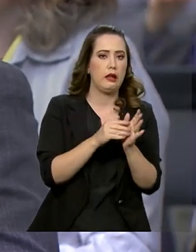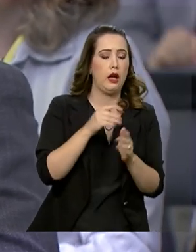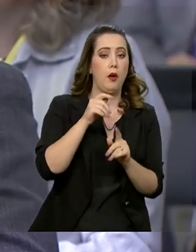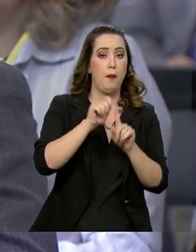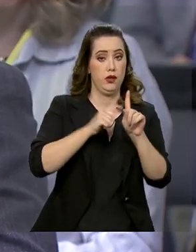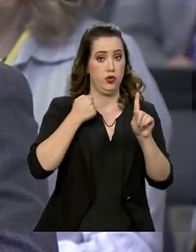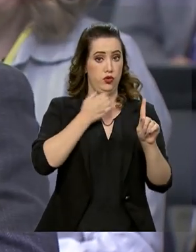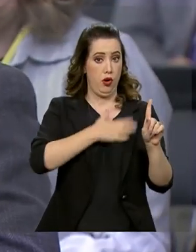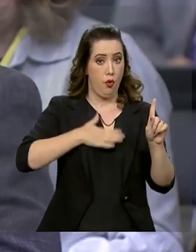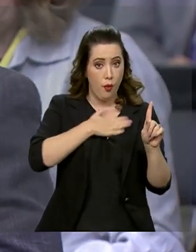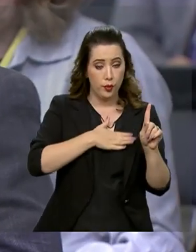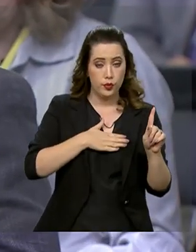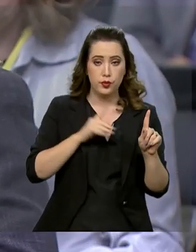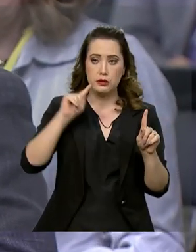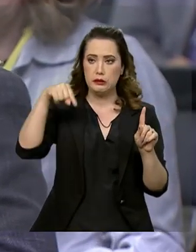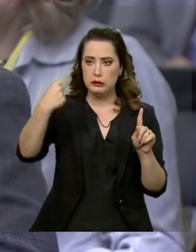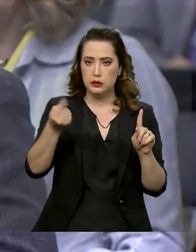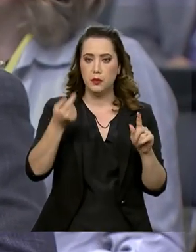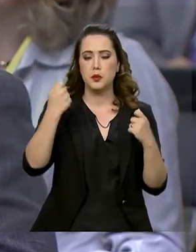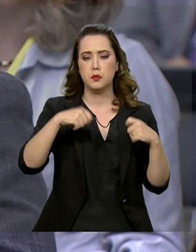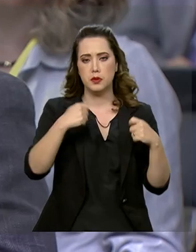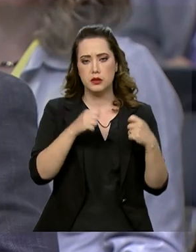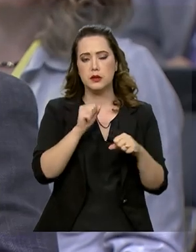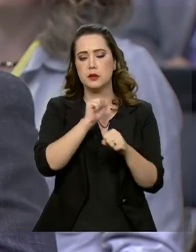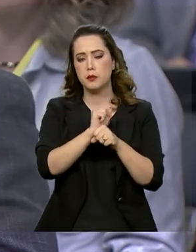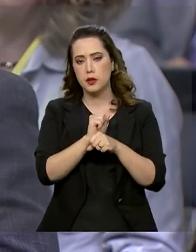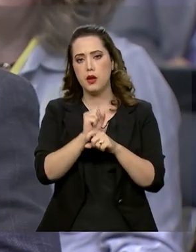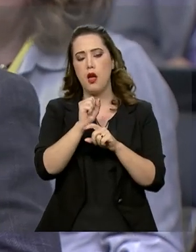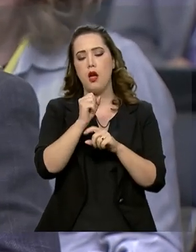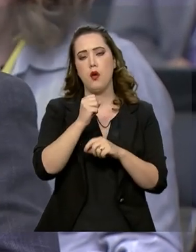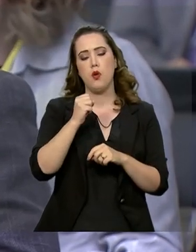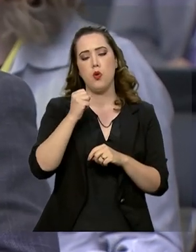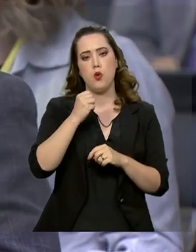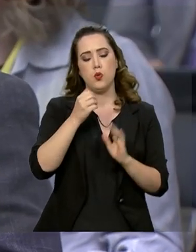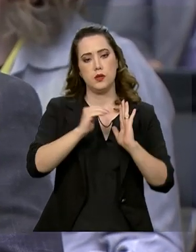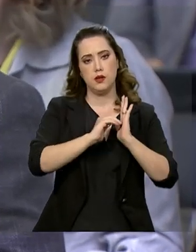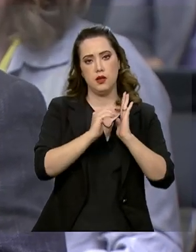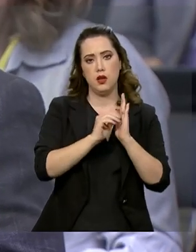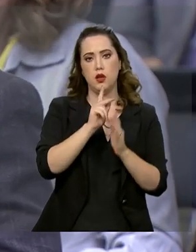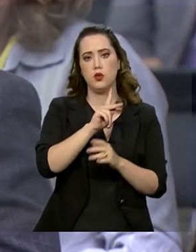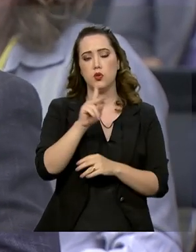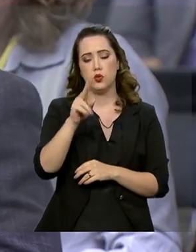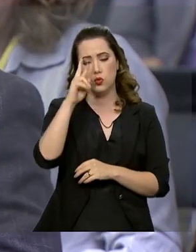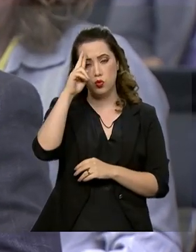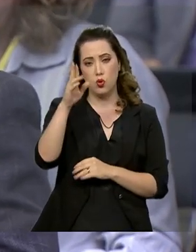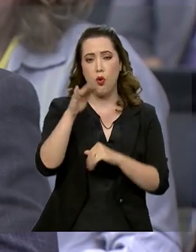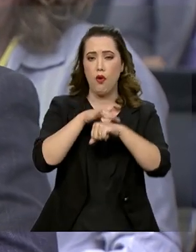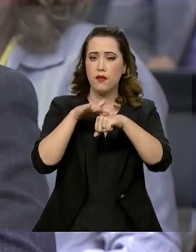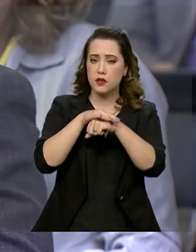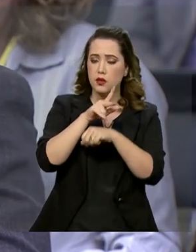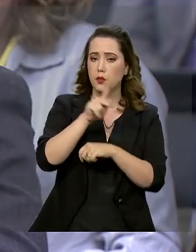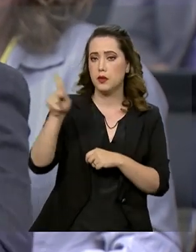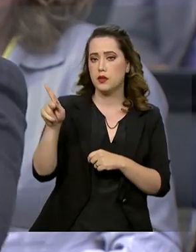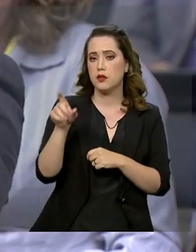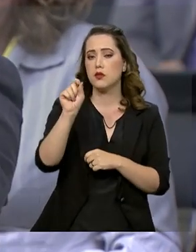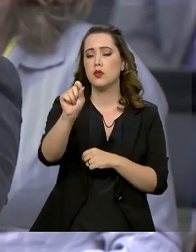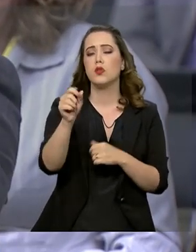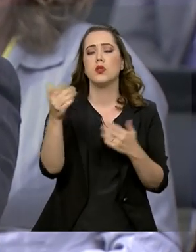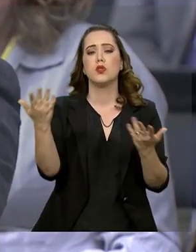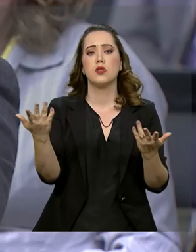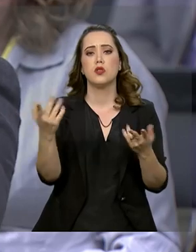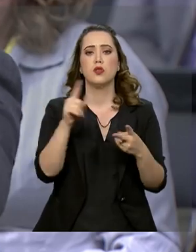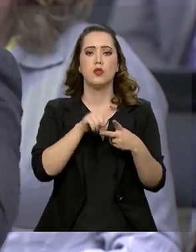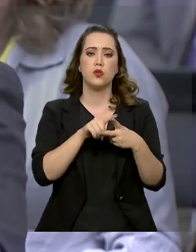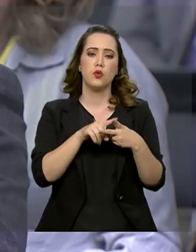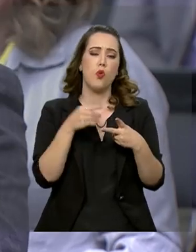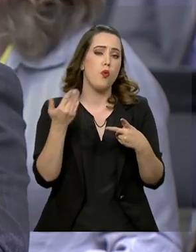e depois tem ainda a tramitação no Senado. O senhor tem conversado com o presidente, eu queria saber o que que... Dois